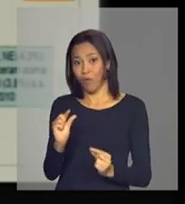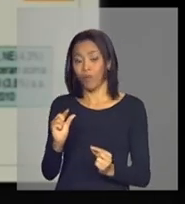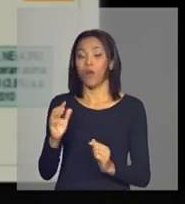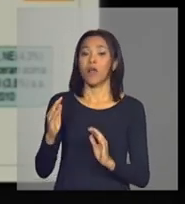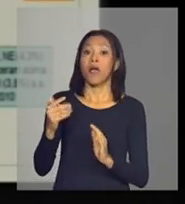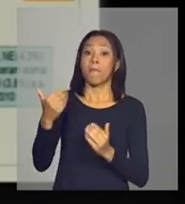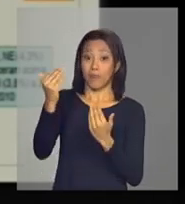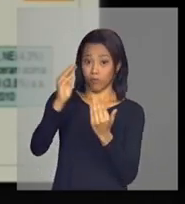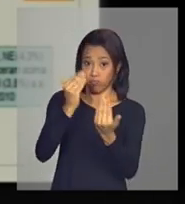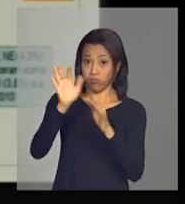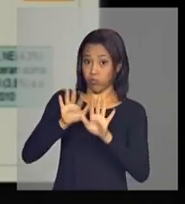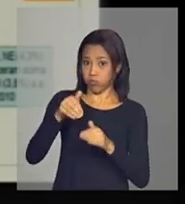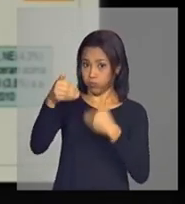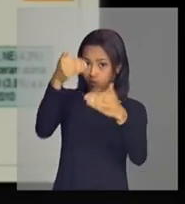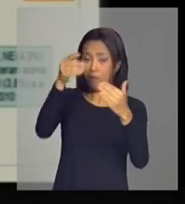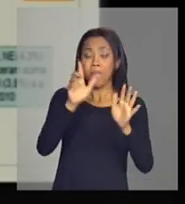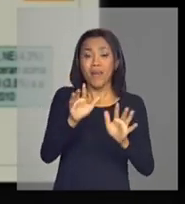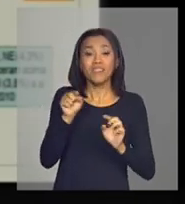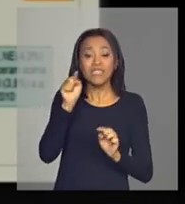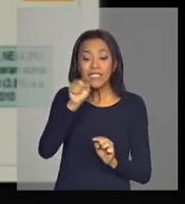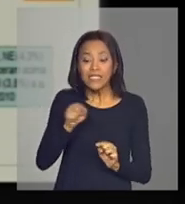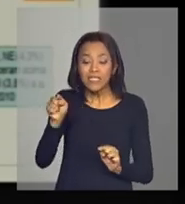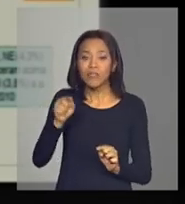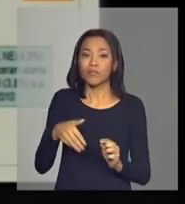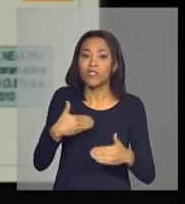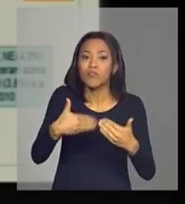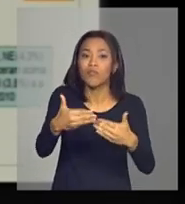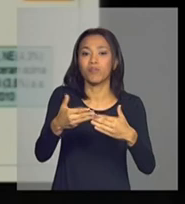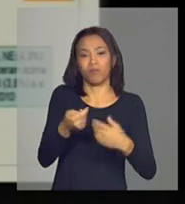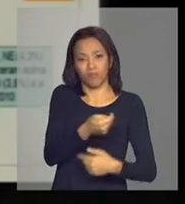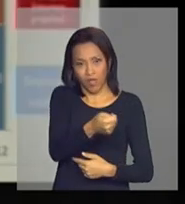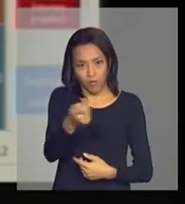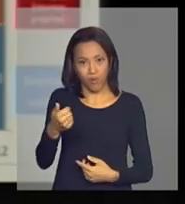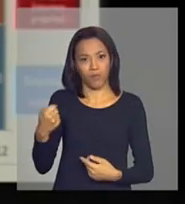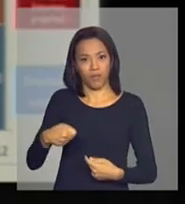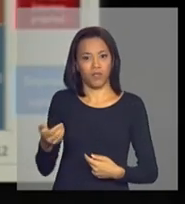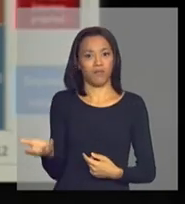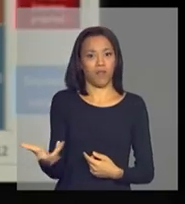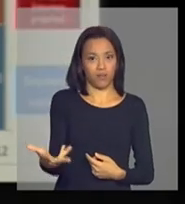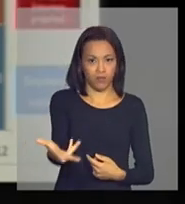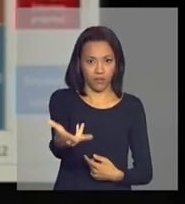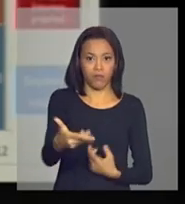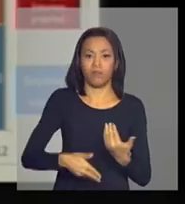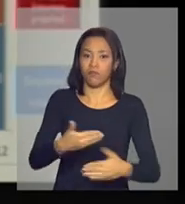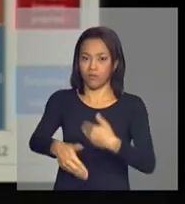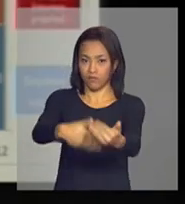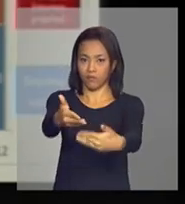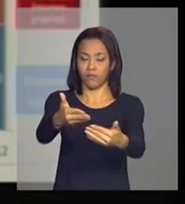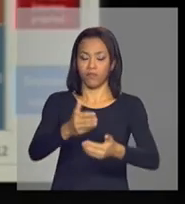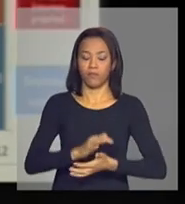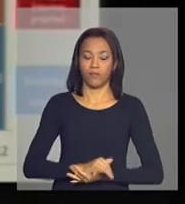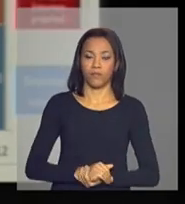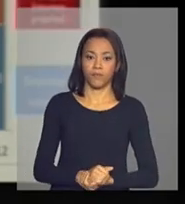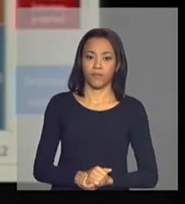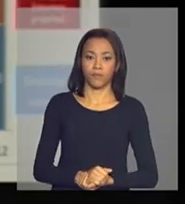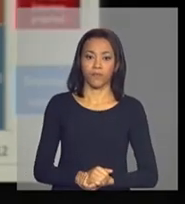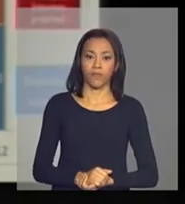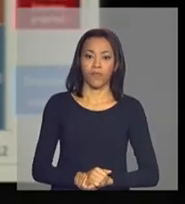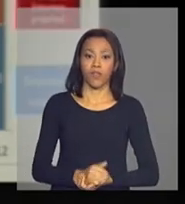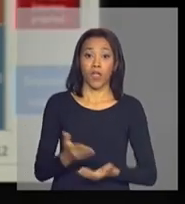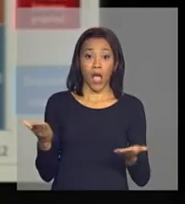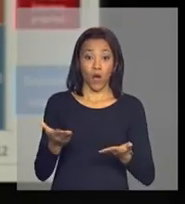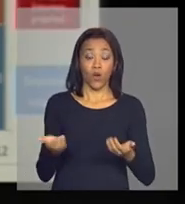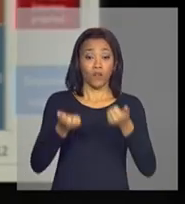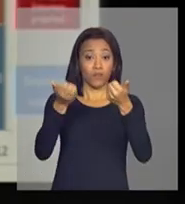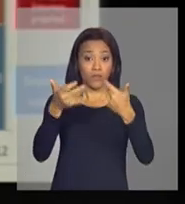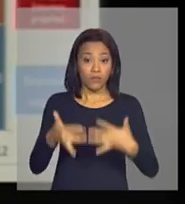embora esse ritmo é insuficiente e temos que acelerar o desenvolvimento. Vou falar agora